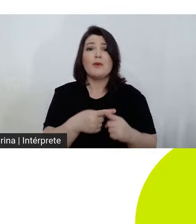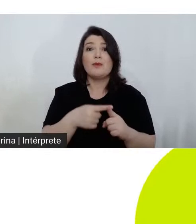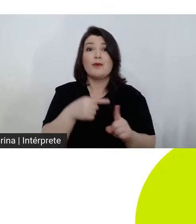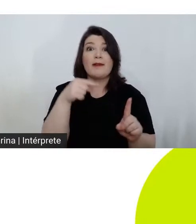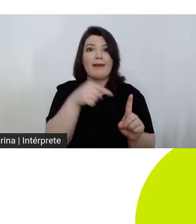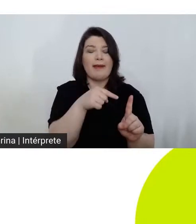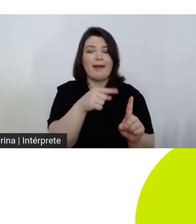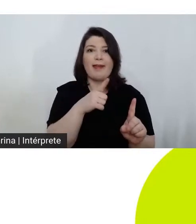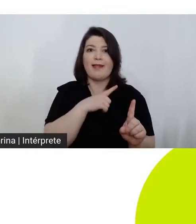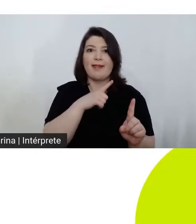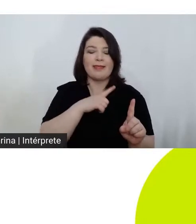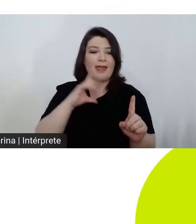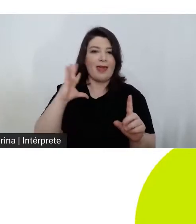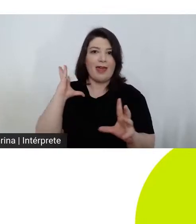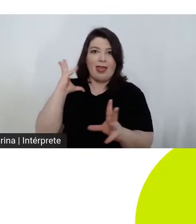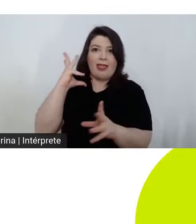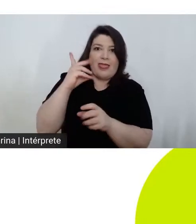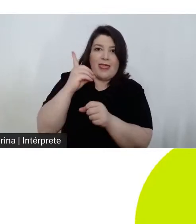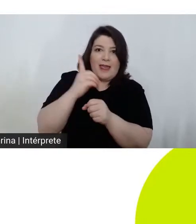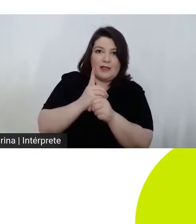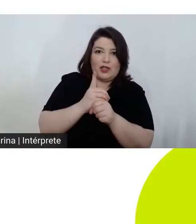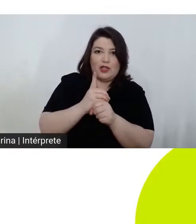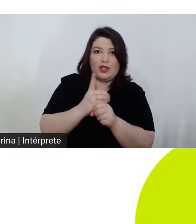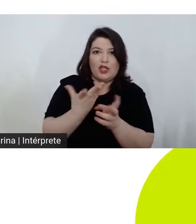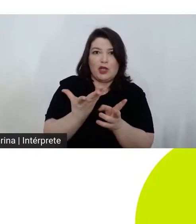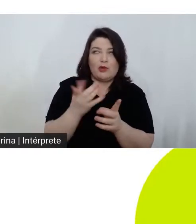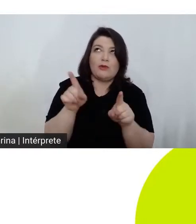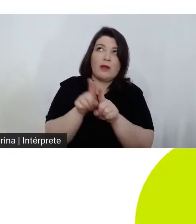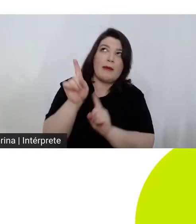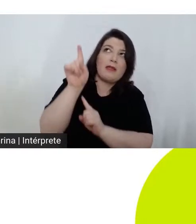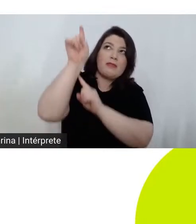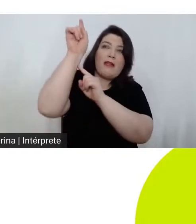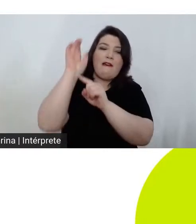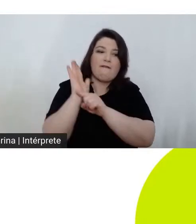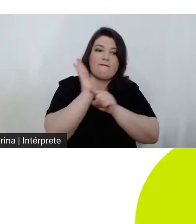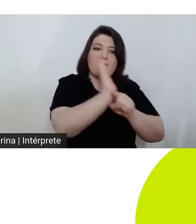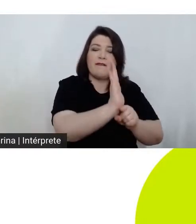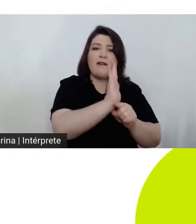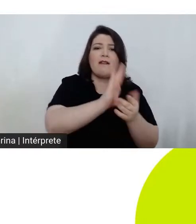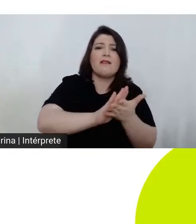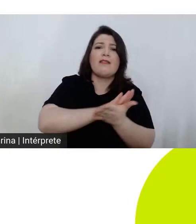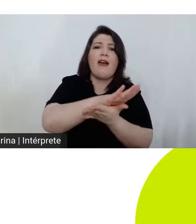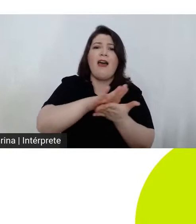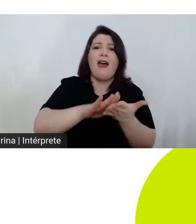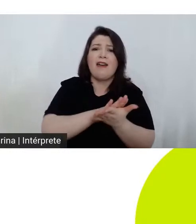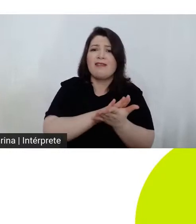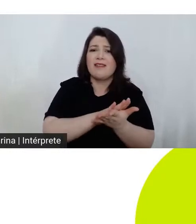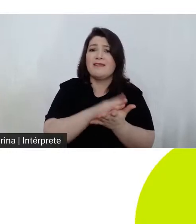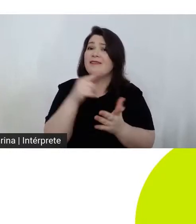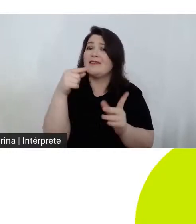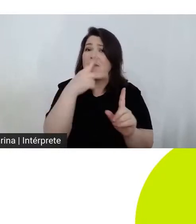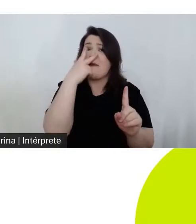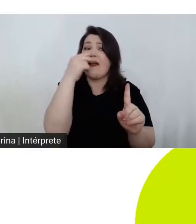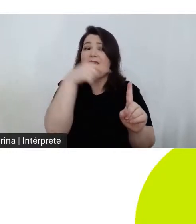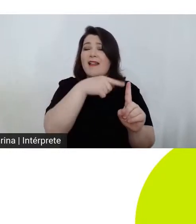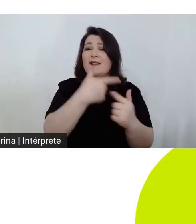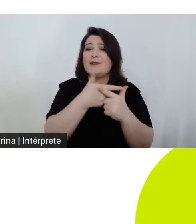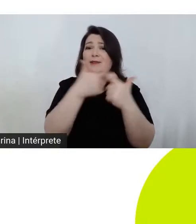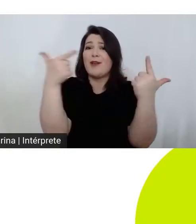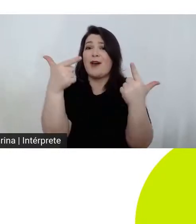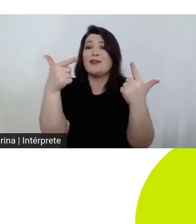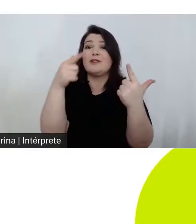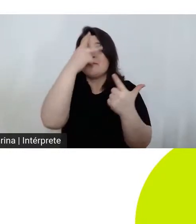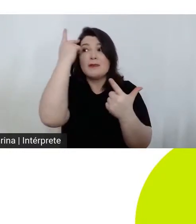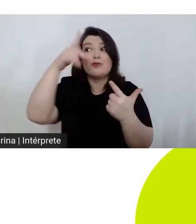fortuna ou o destino ou os deuses já não podem fazer mais nada é a pedra de toque da visão trágica da Grécia Antiga